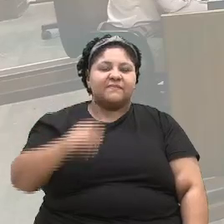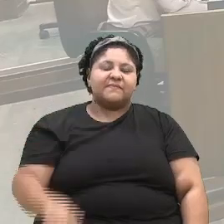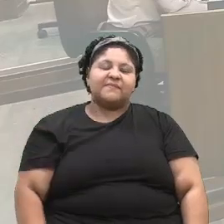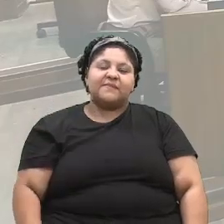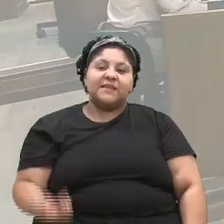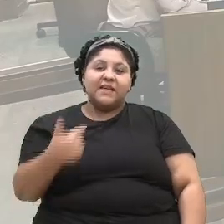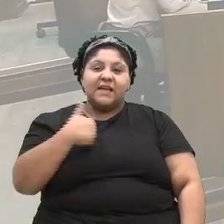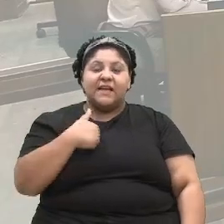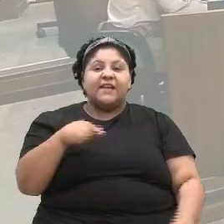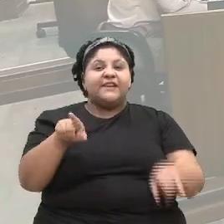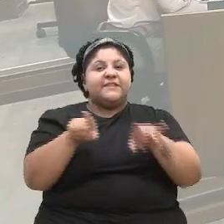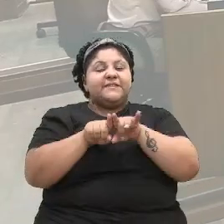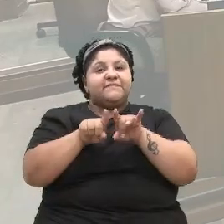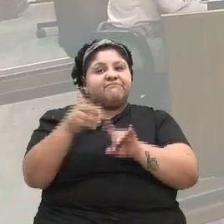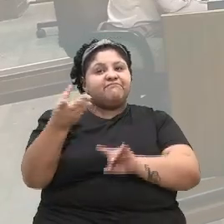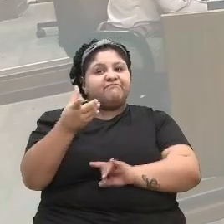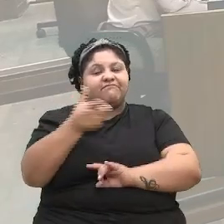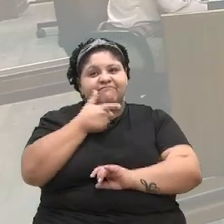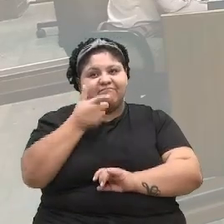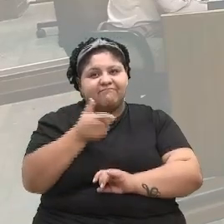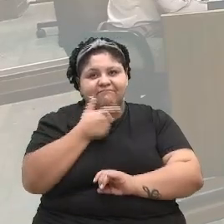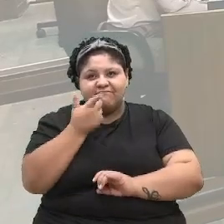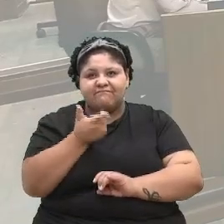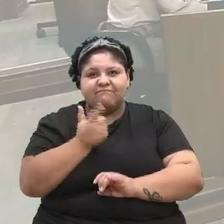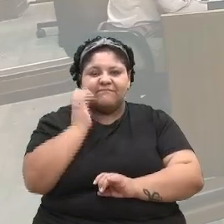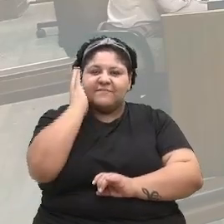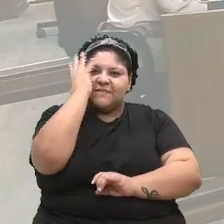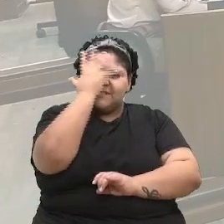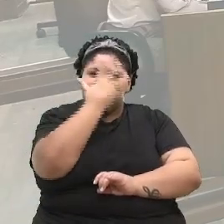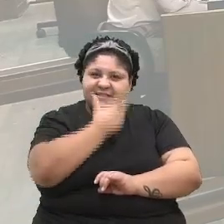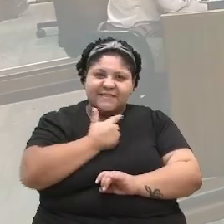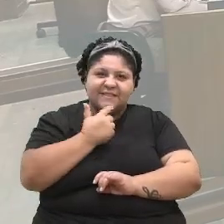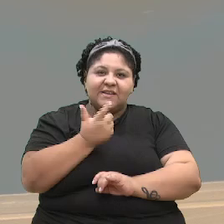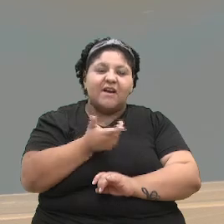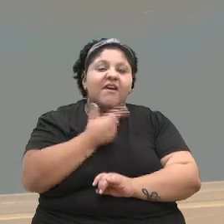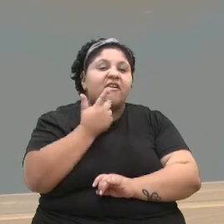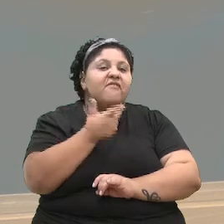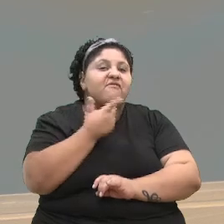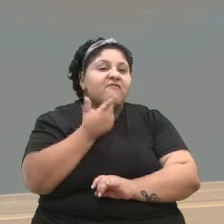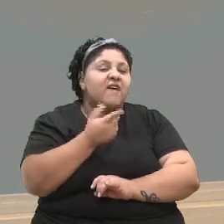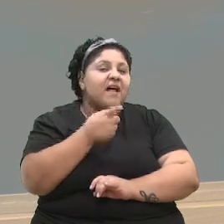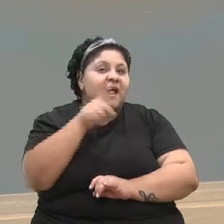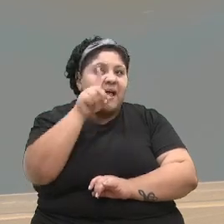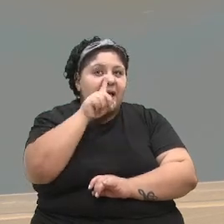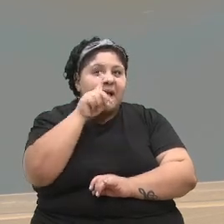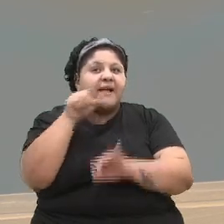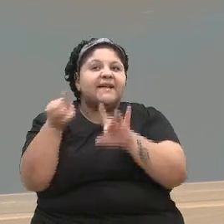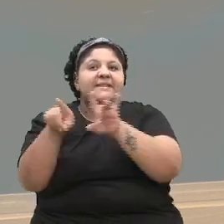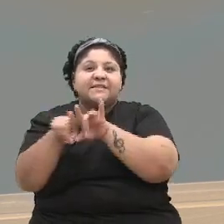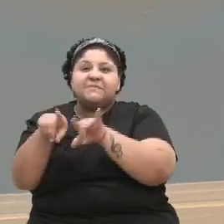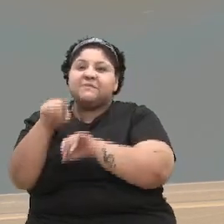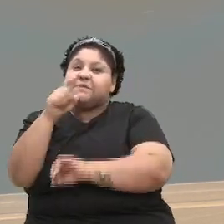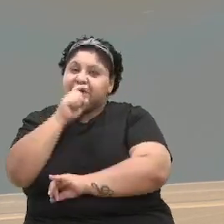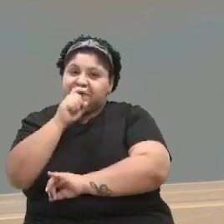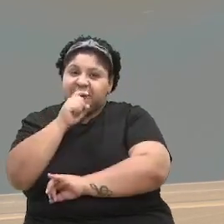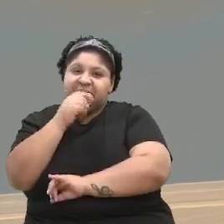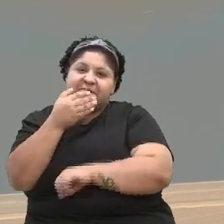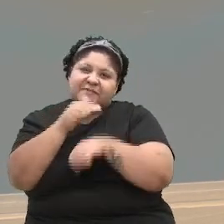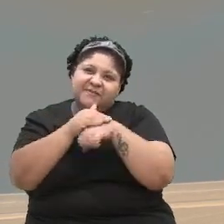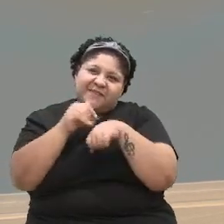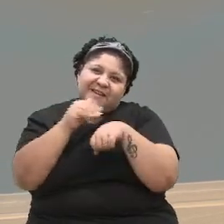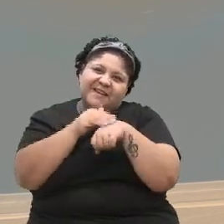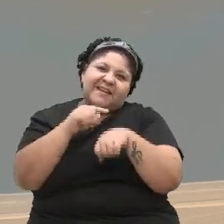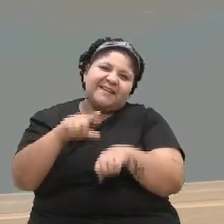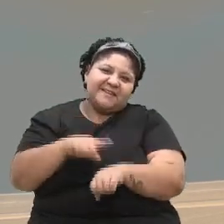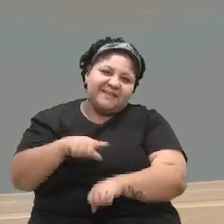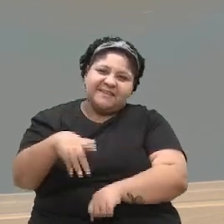Também quero dizer que foi tão bonito ouvir esse depoimento, inclusive do pai, o carinho com o filho,